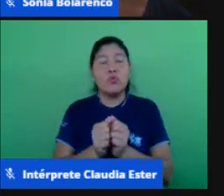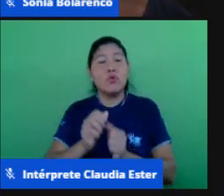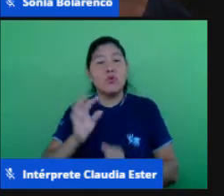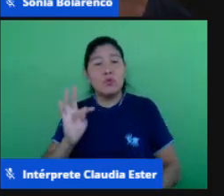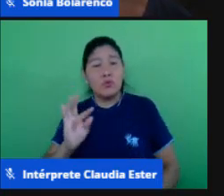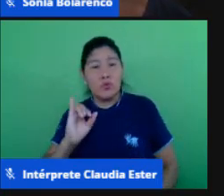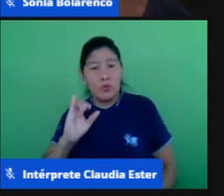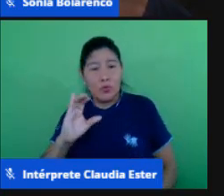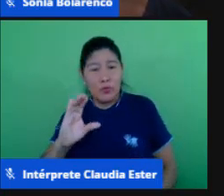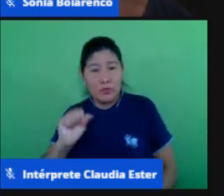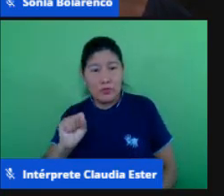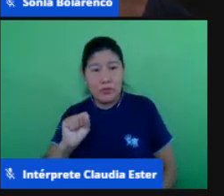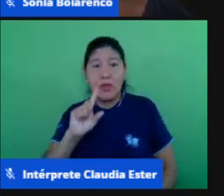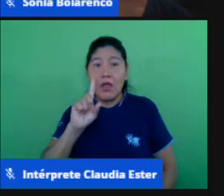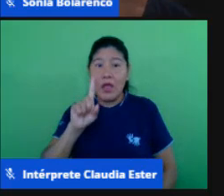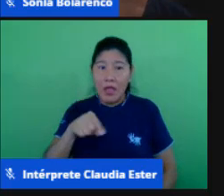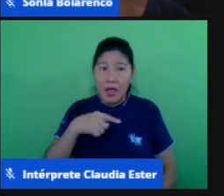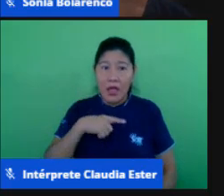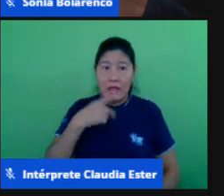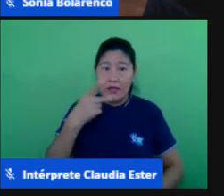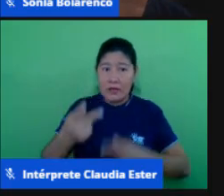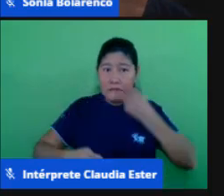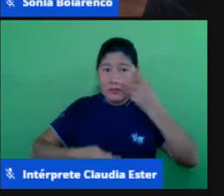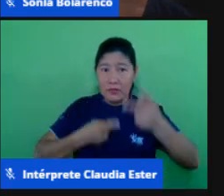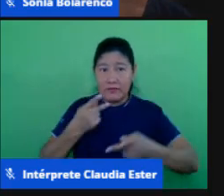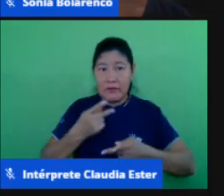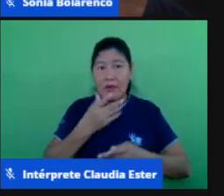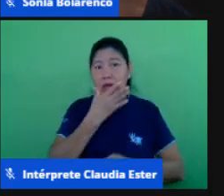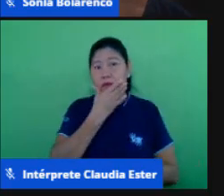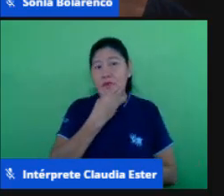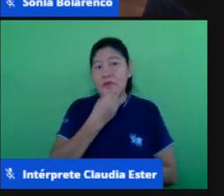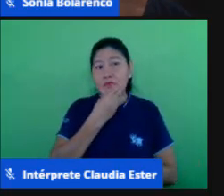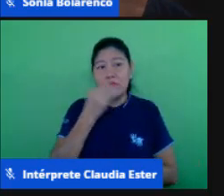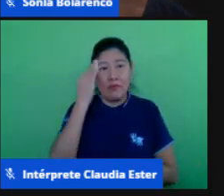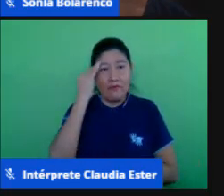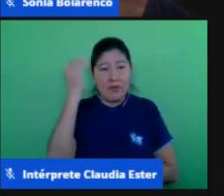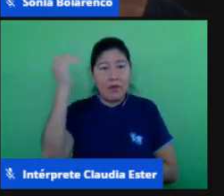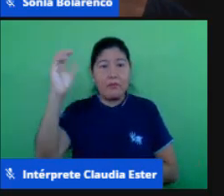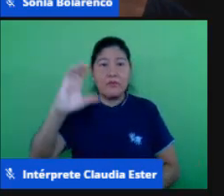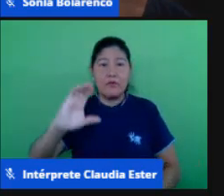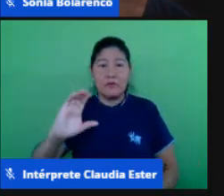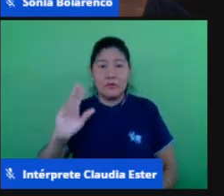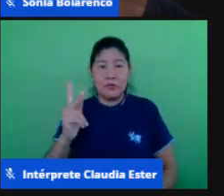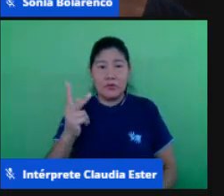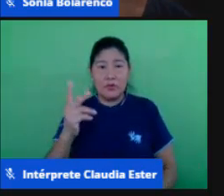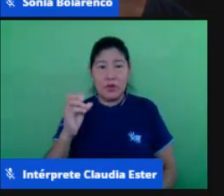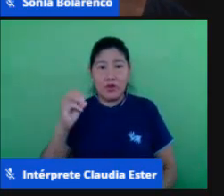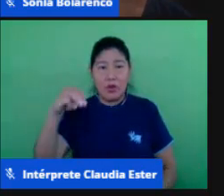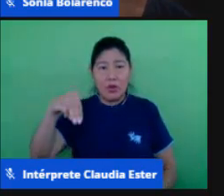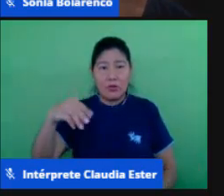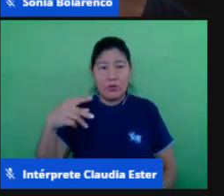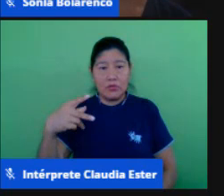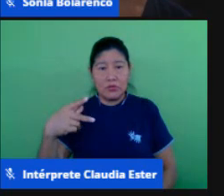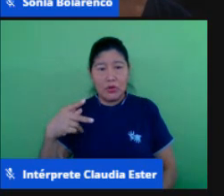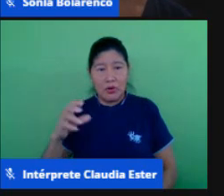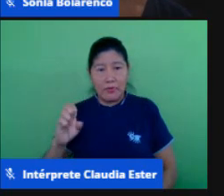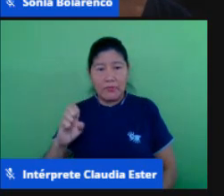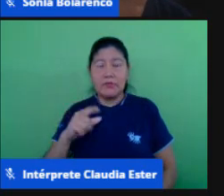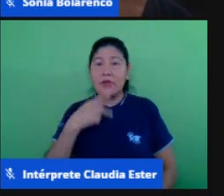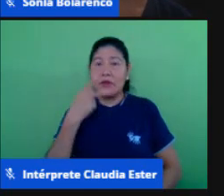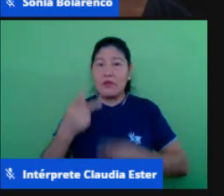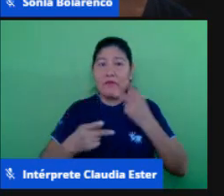citada pelo Antônio é o que Johnson chama de ciberespaços e cibercultura que é o uso da